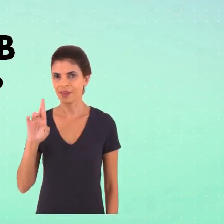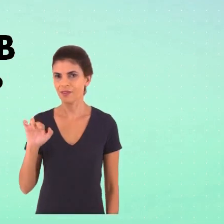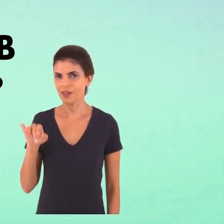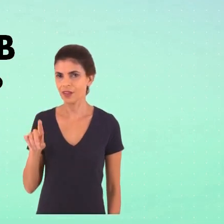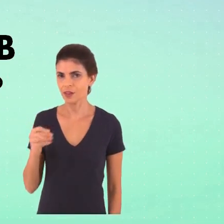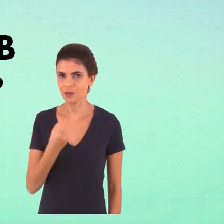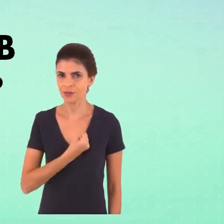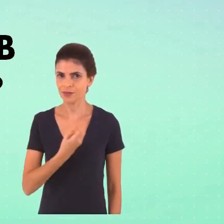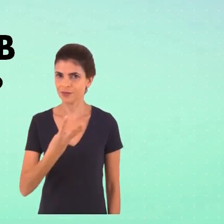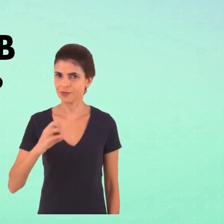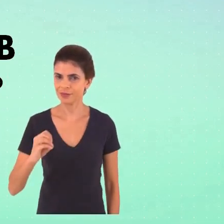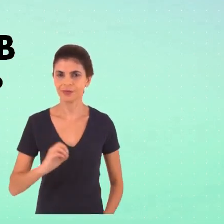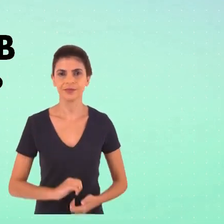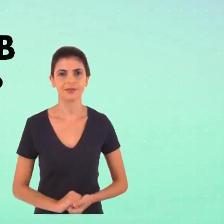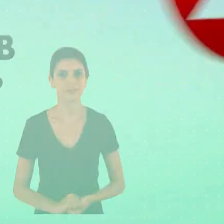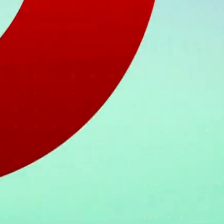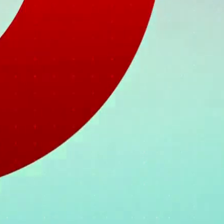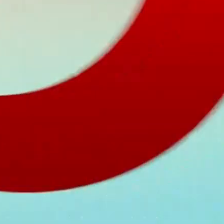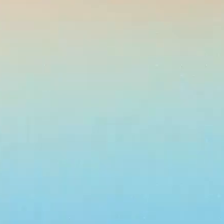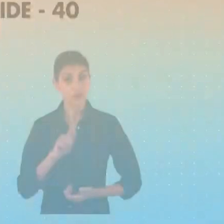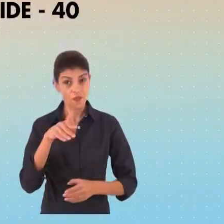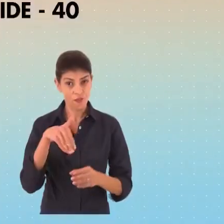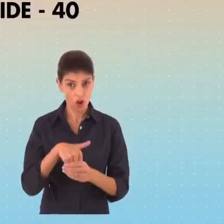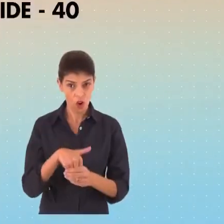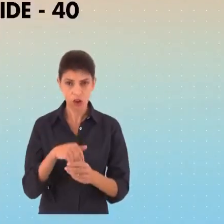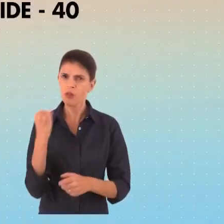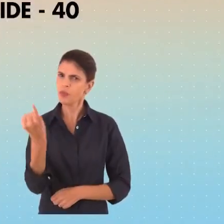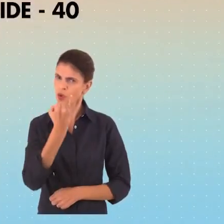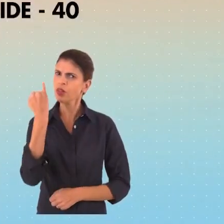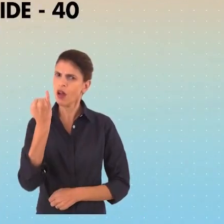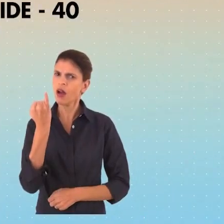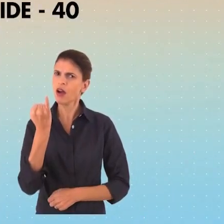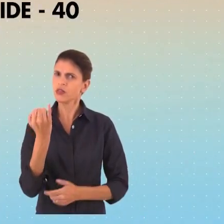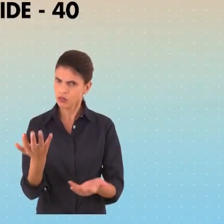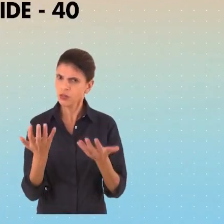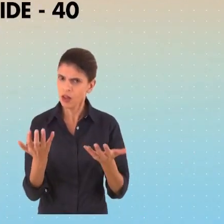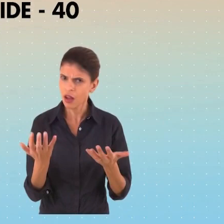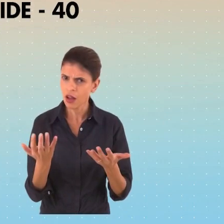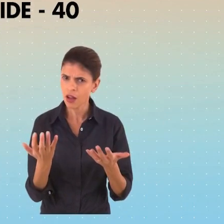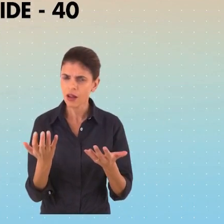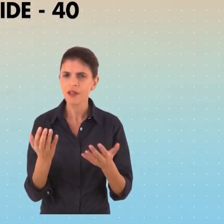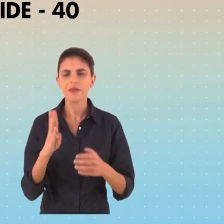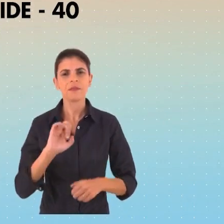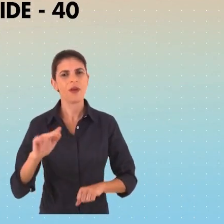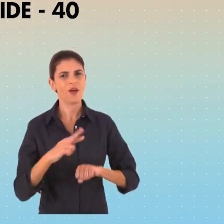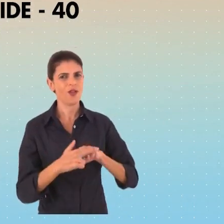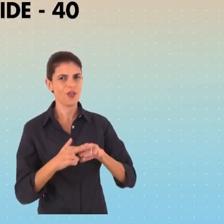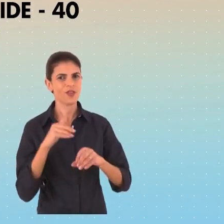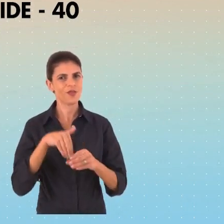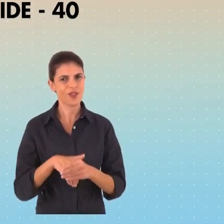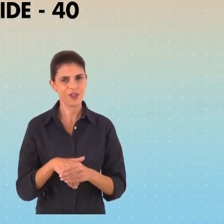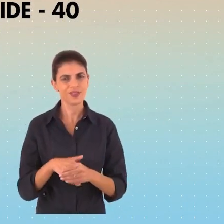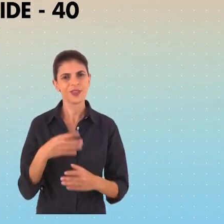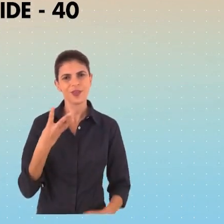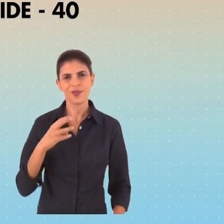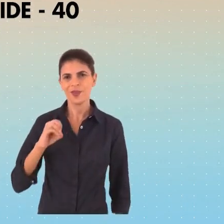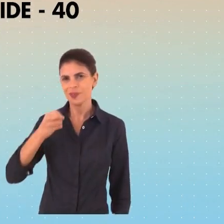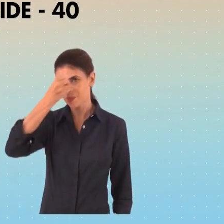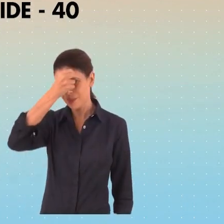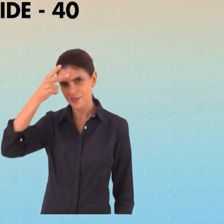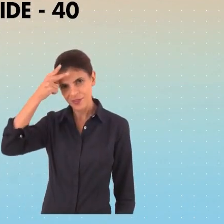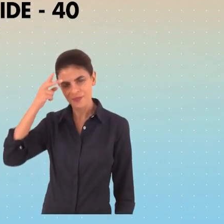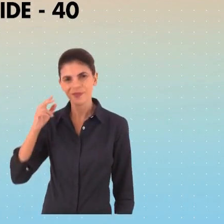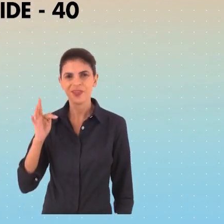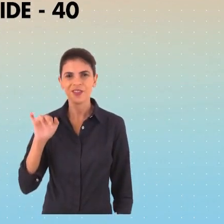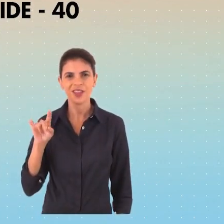vote Fernanda Ataíde, 40. Mostra que você exige respeito por seu voto. Em Belfor Roxo, vote Fernanda